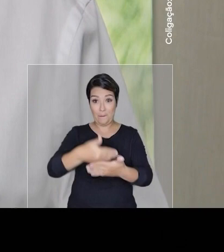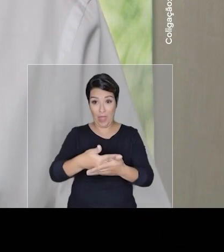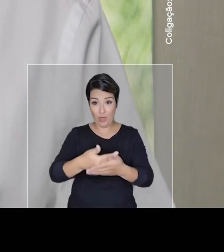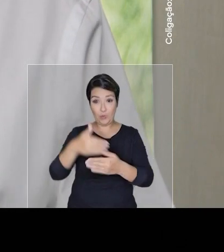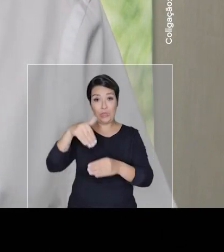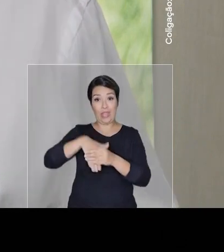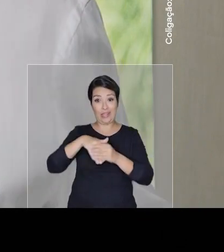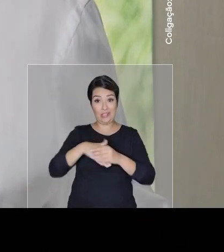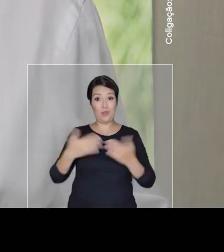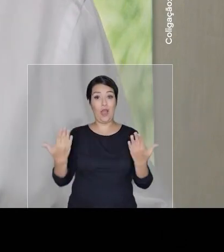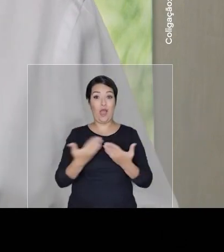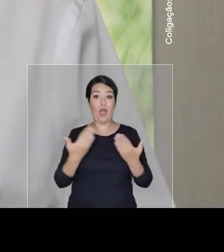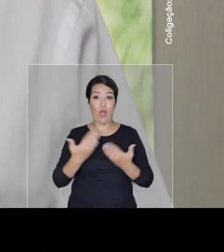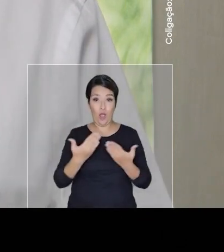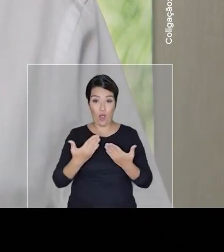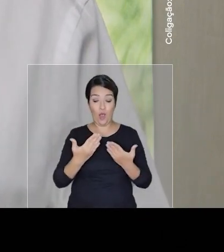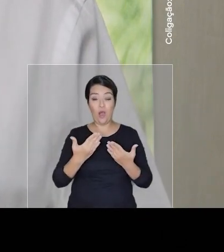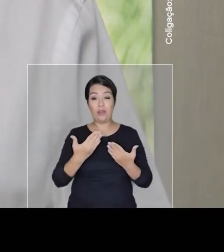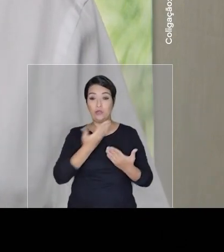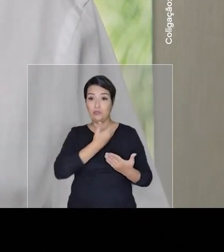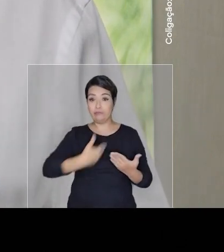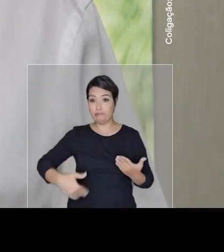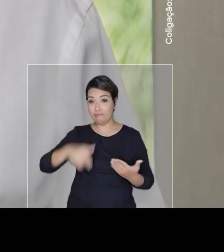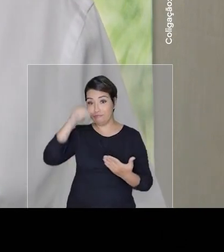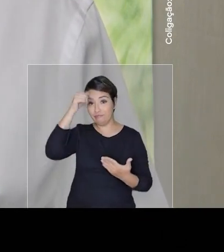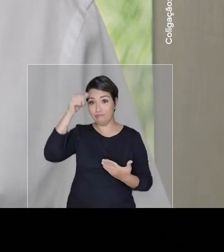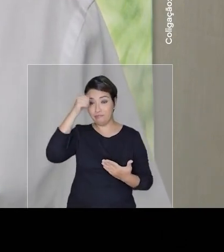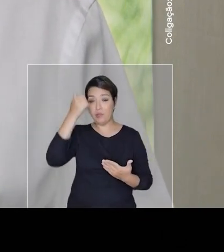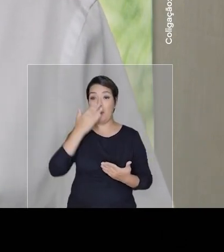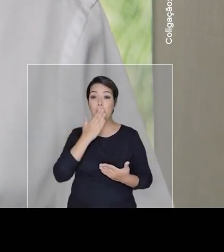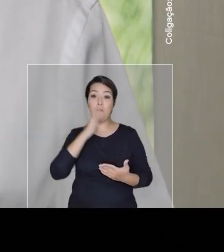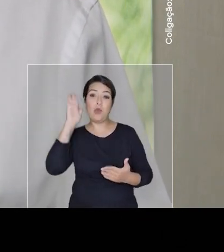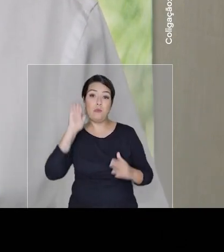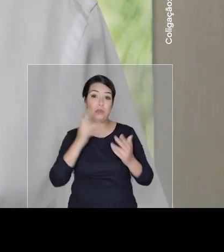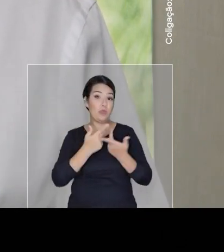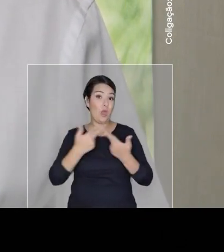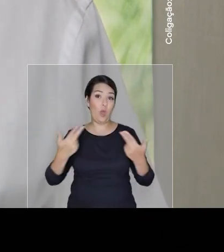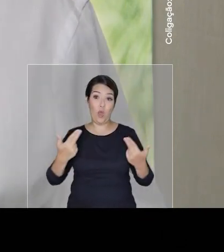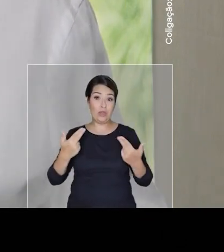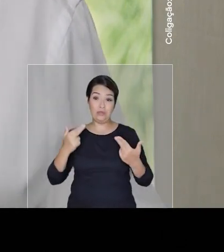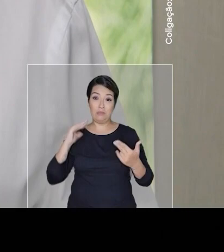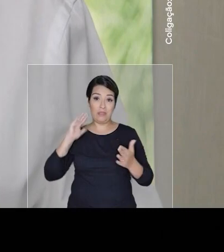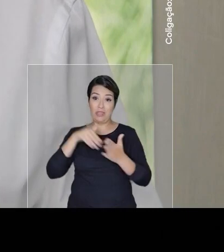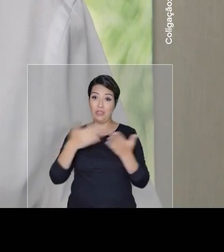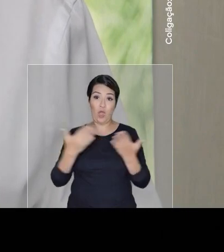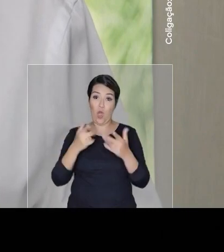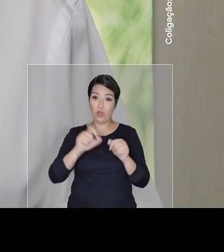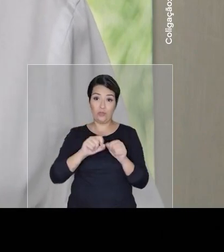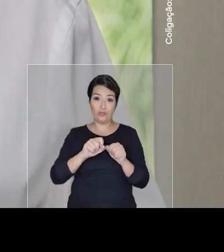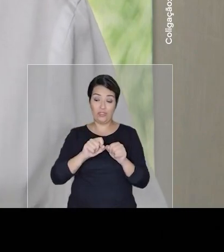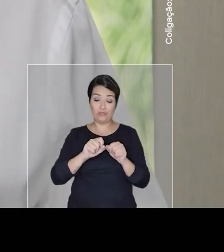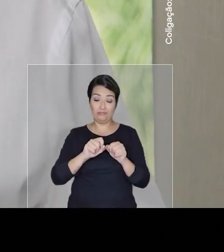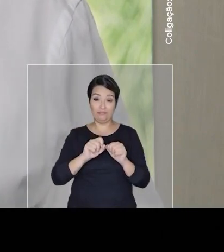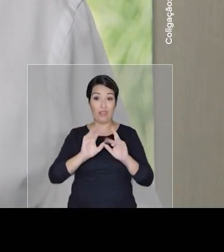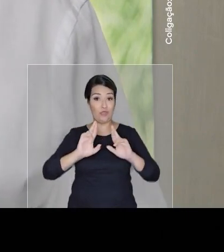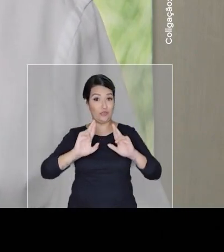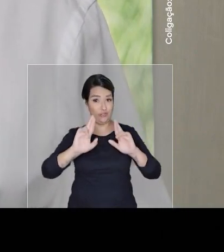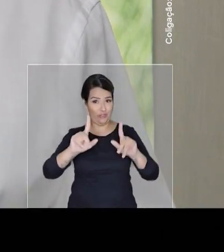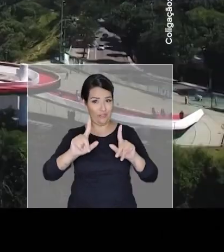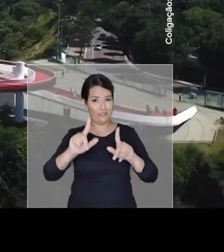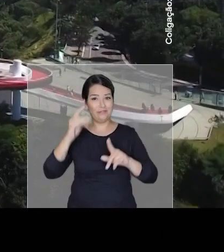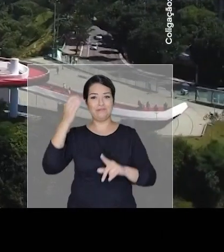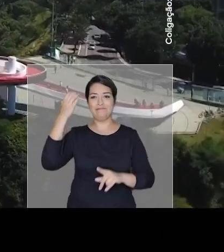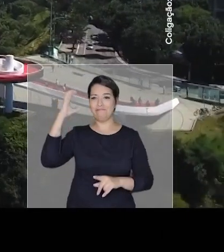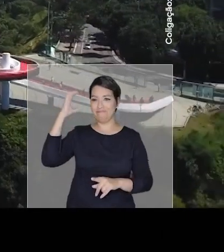eleições não adianta o governo Cláudio Castro ficar prometendo que não fez e nem vai fazer ao contrário do